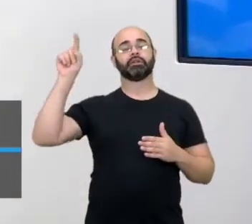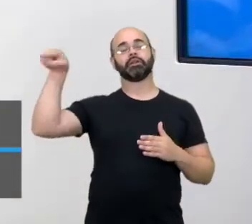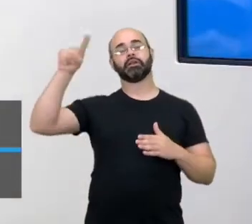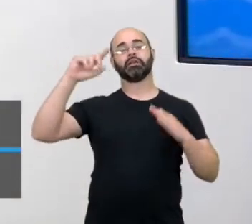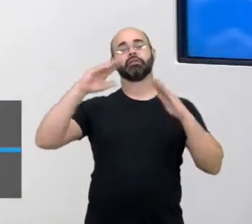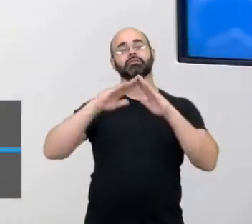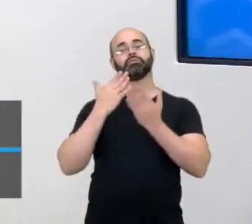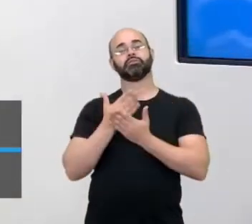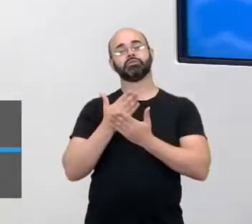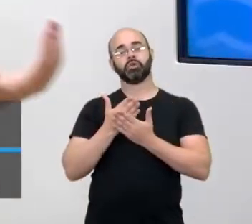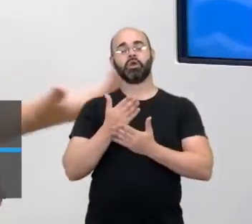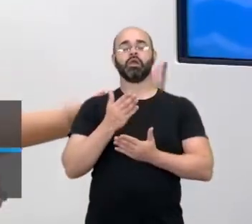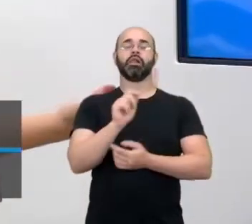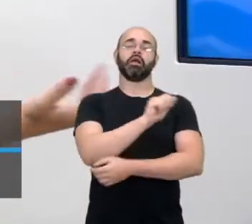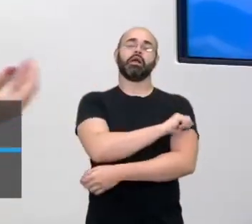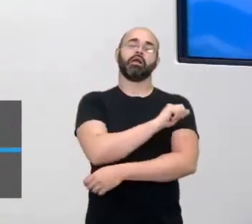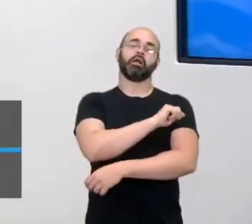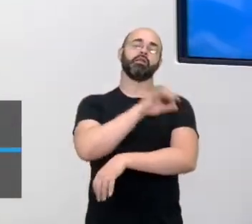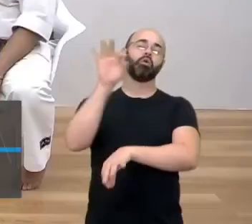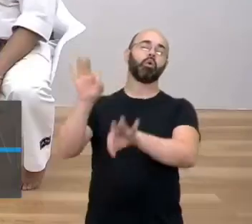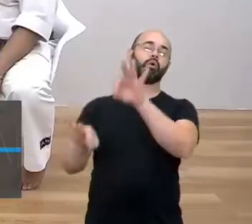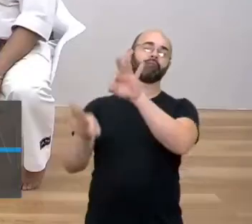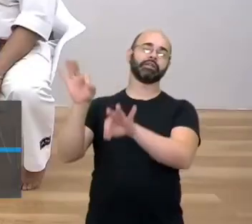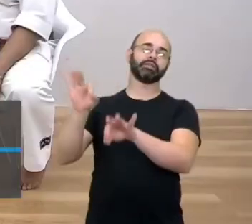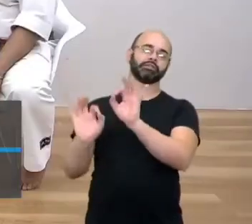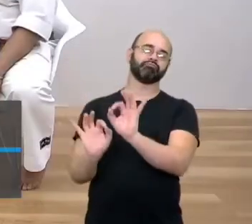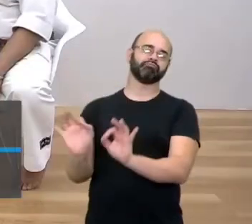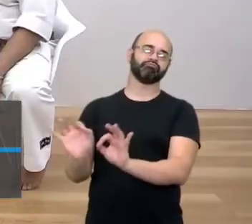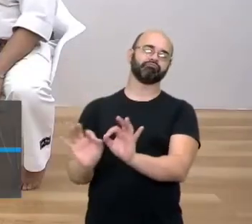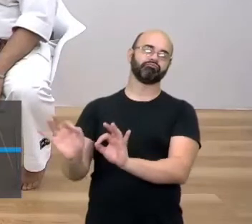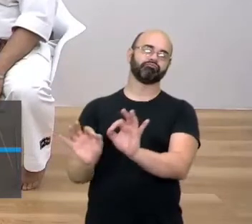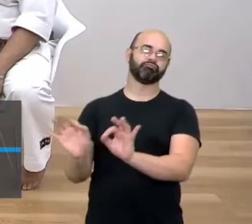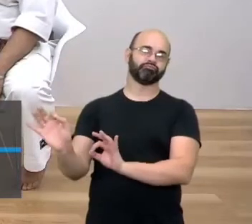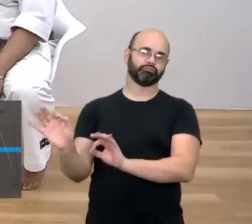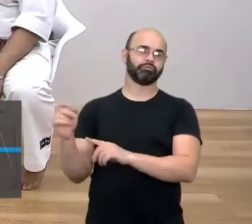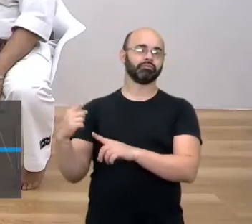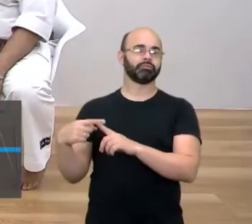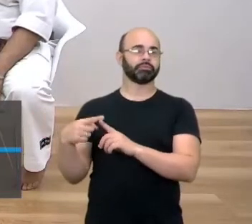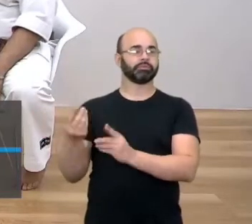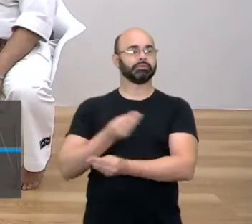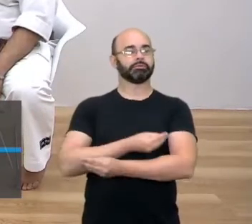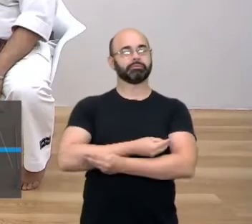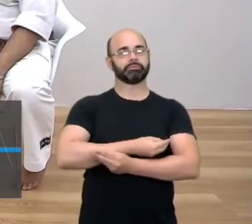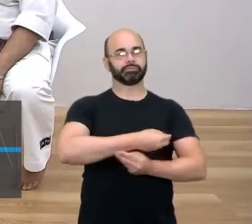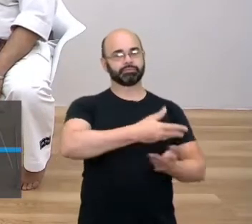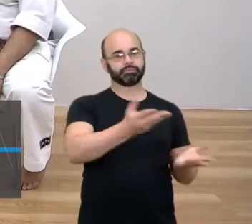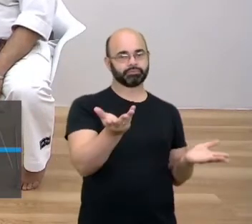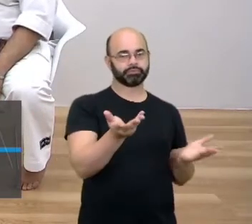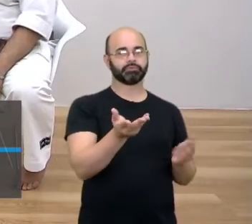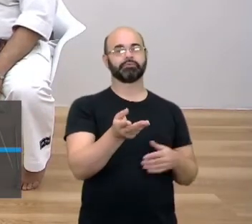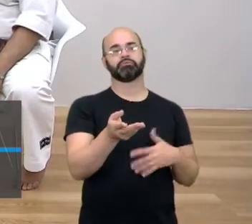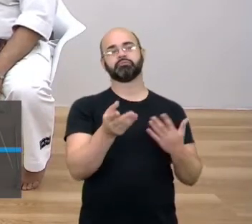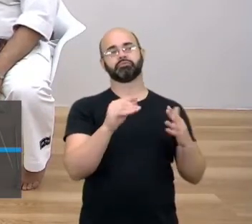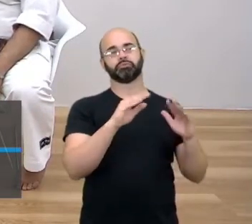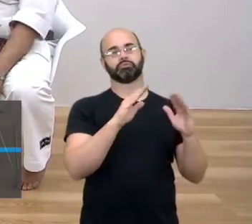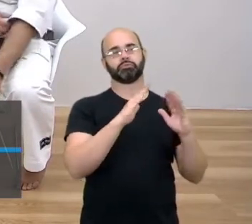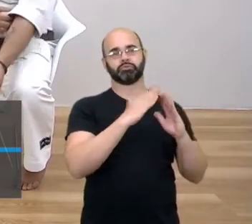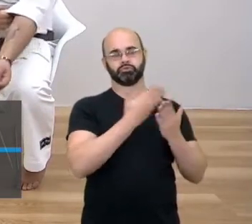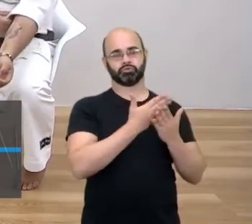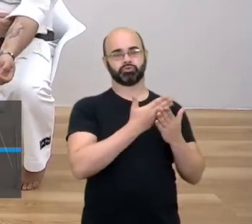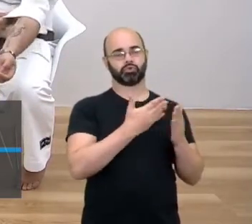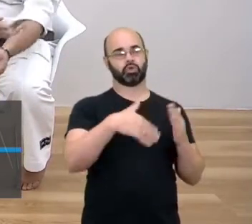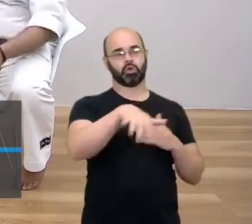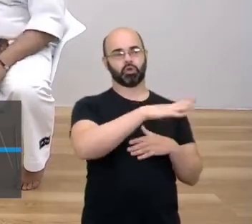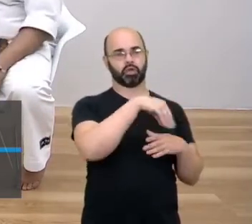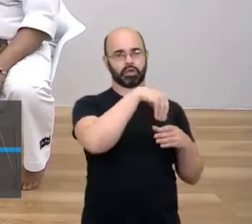para compartilhar com os demais, seja em âmbito da comunidade escolar ou